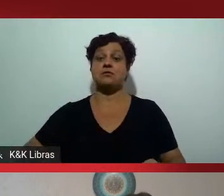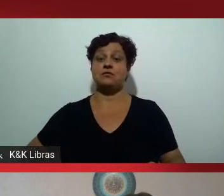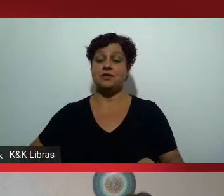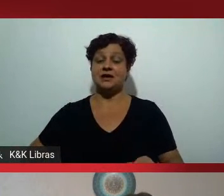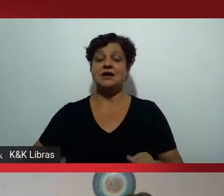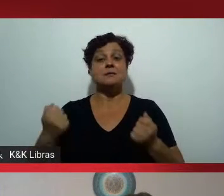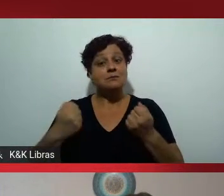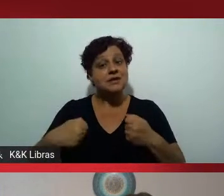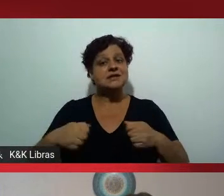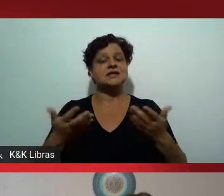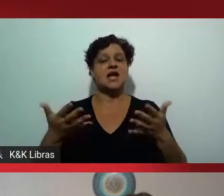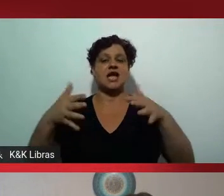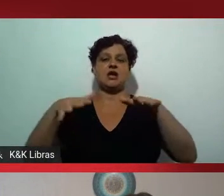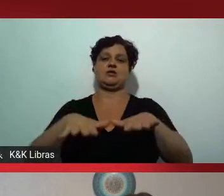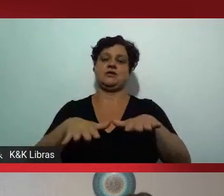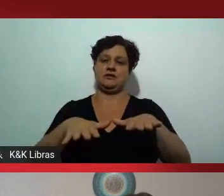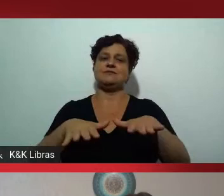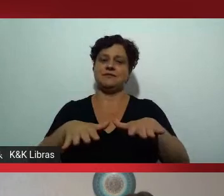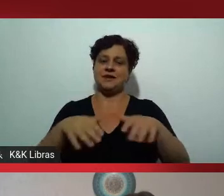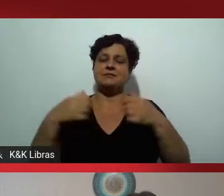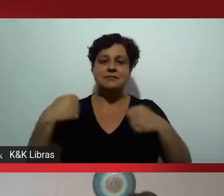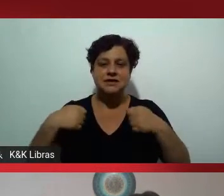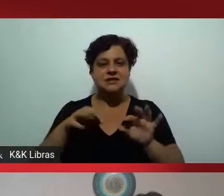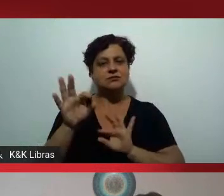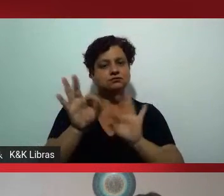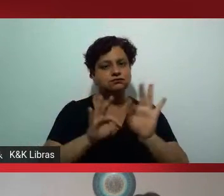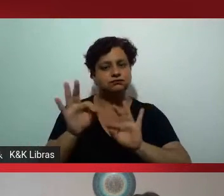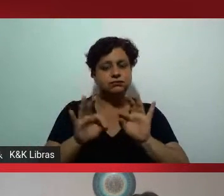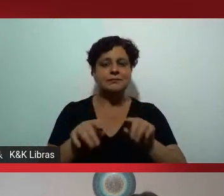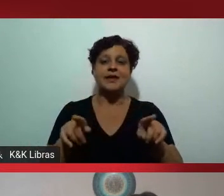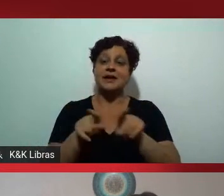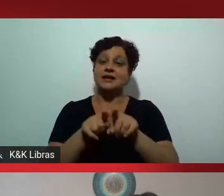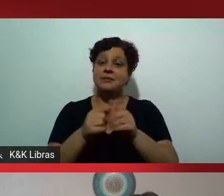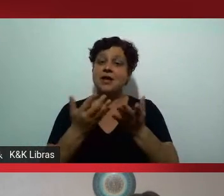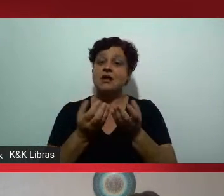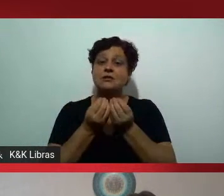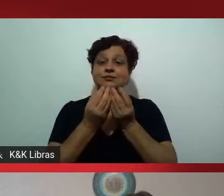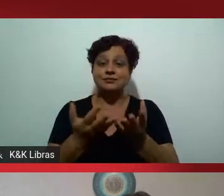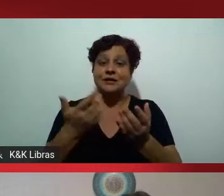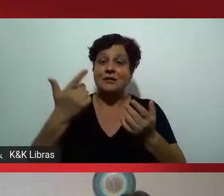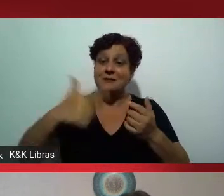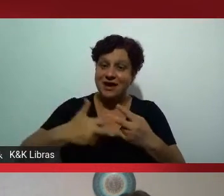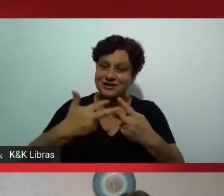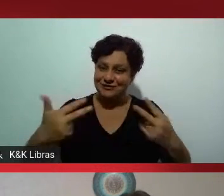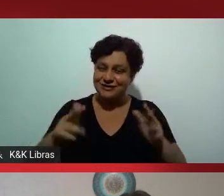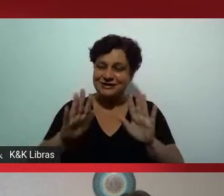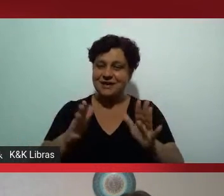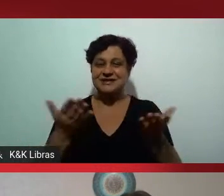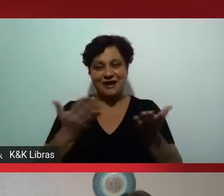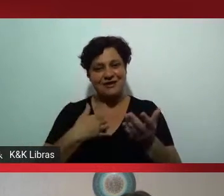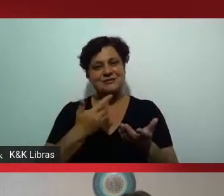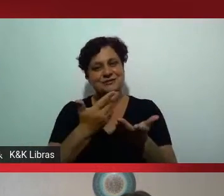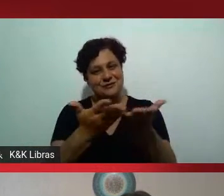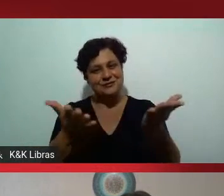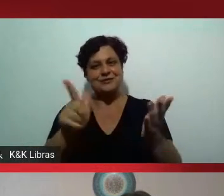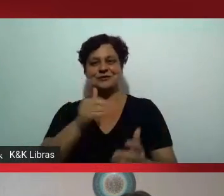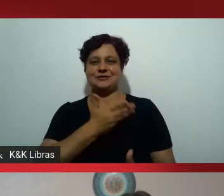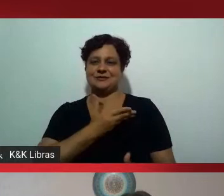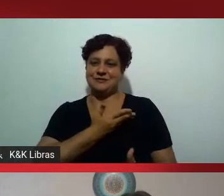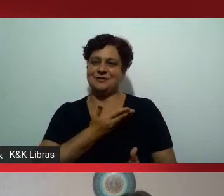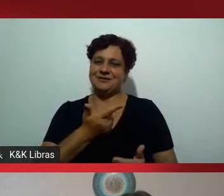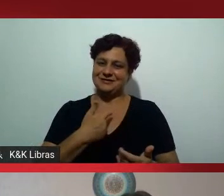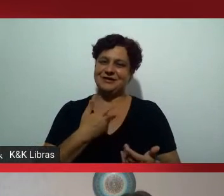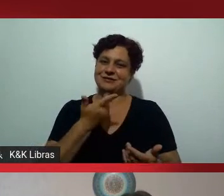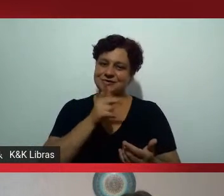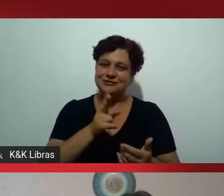né? E aí depois eu gostaria de também falar um pouquinho mais, mas agora franqueando a palavra aos colegas, falar um pouquinho